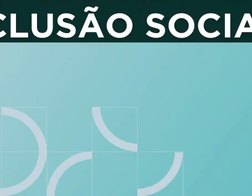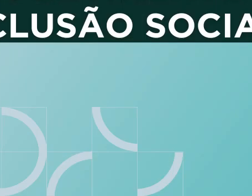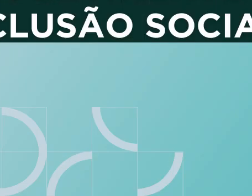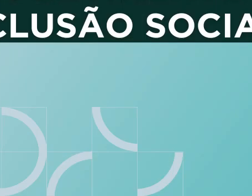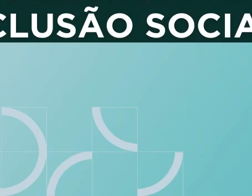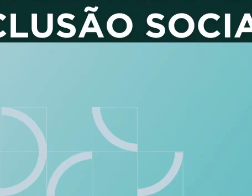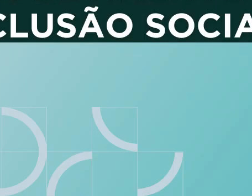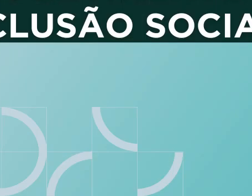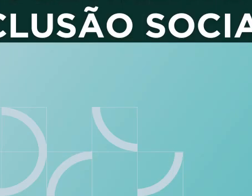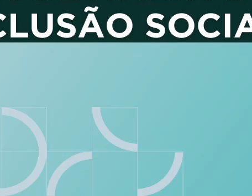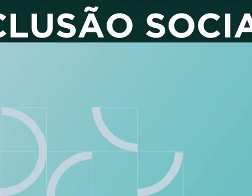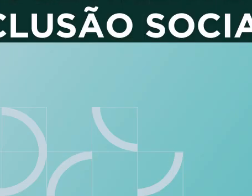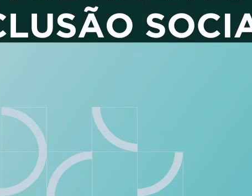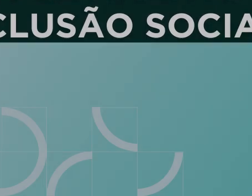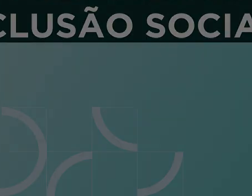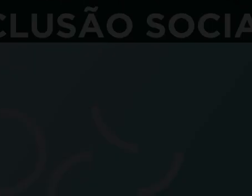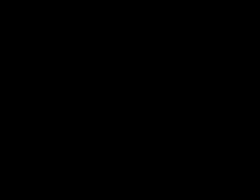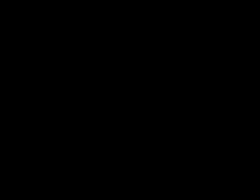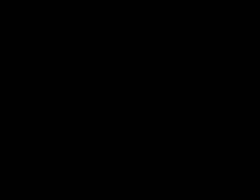CAP. fantástico. é que acaba? bois? E. Reis! Santa everything e em